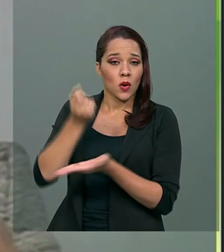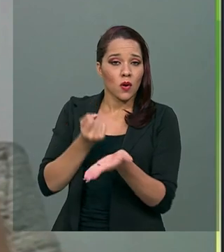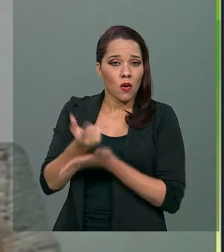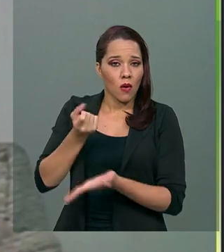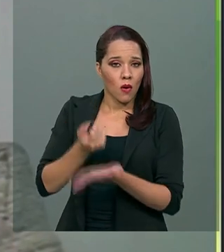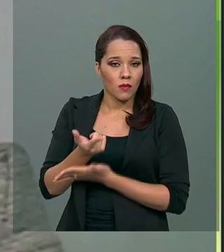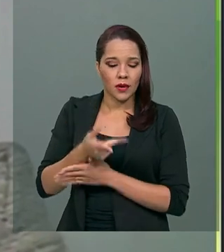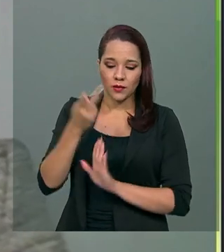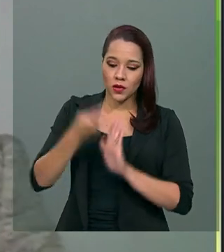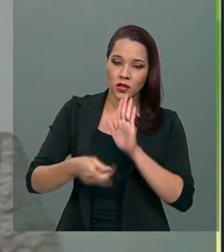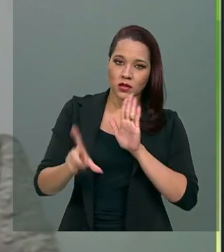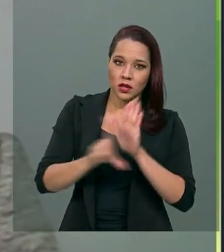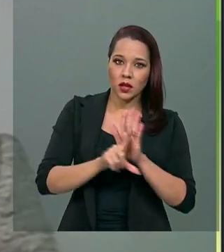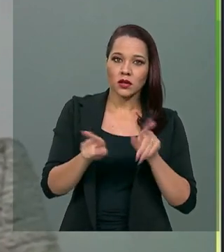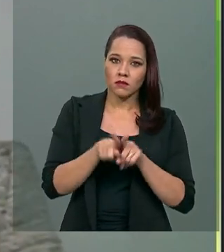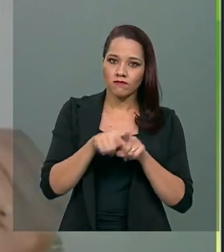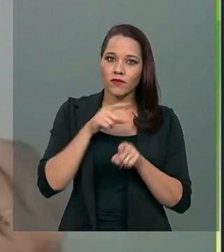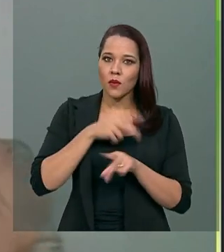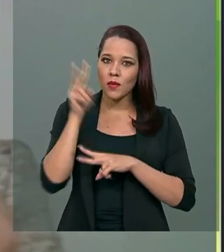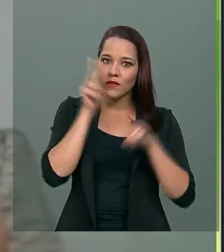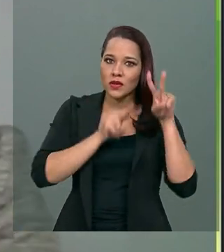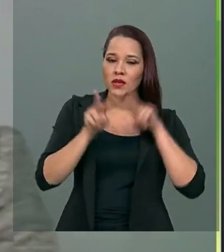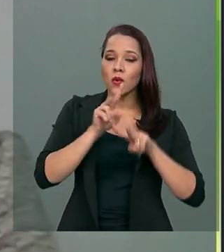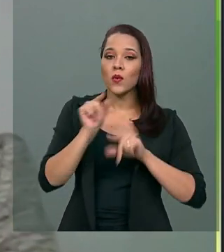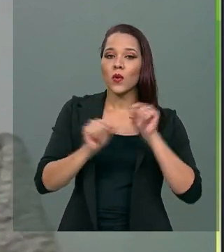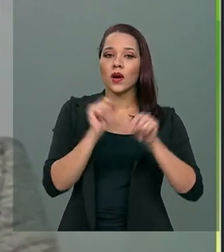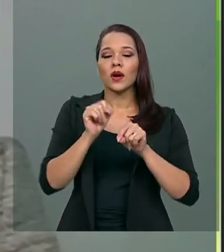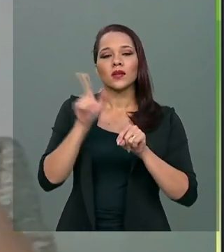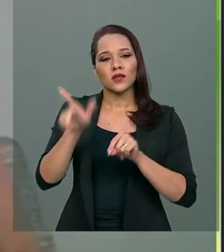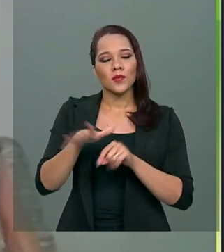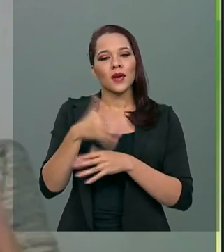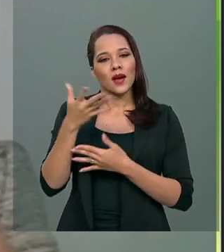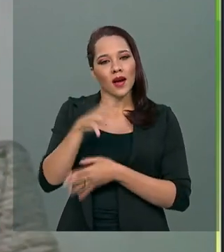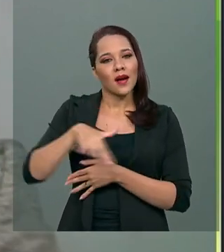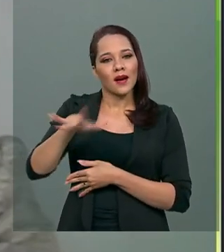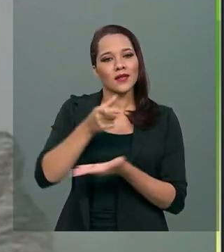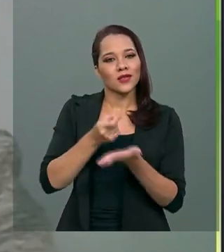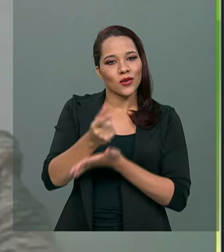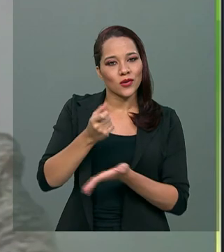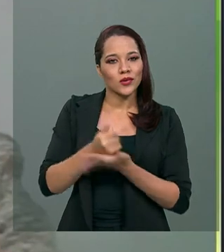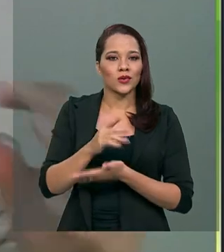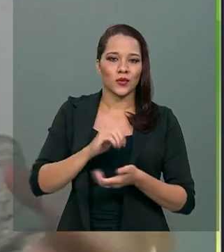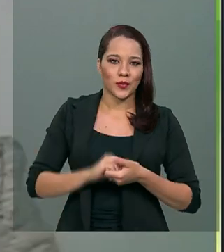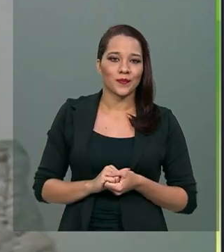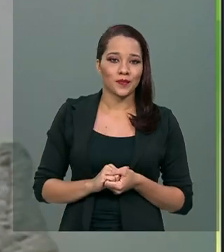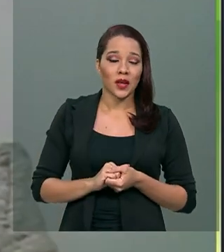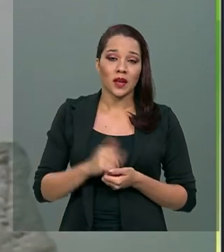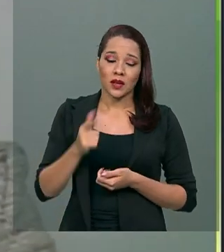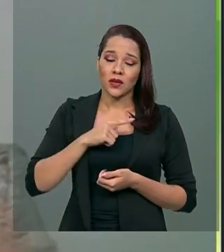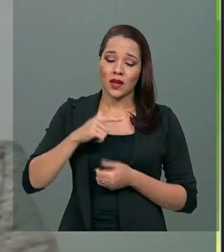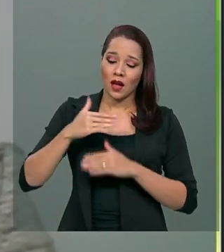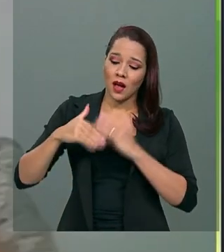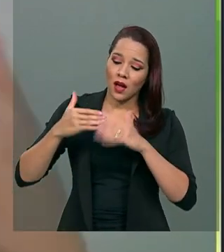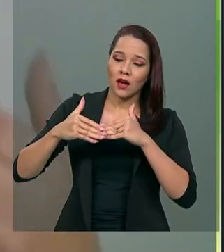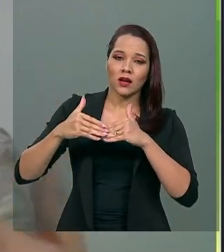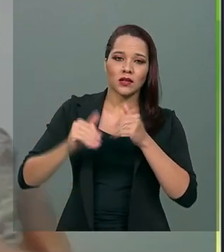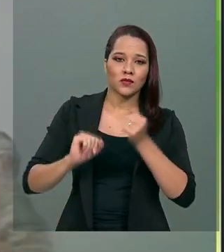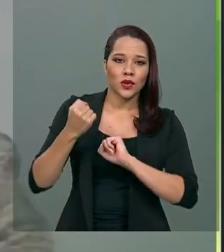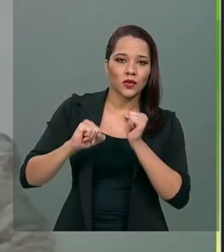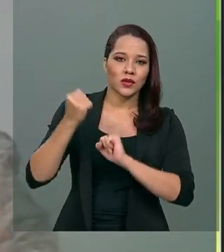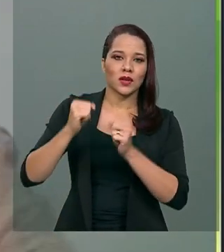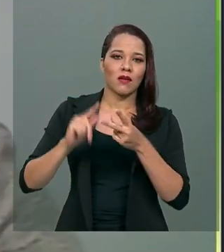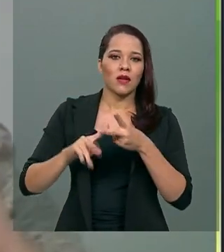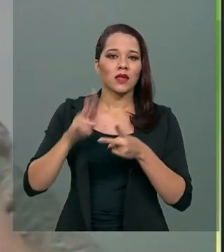traz um olhar sobre a questão do consumo, porque ele está falando de psicofilia, ele falando de cadeia de produção. Então, ele está falando de